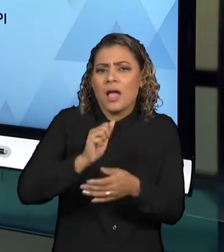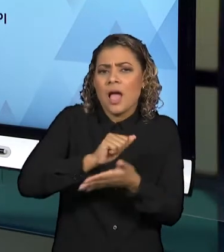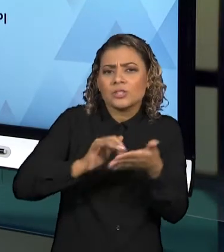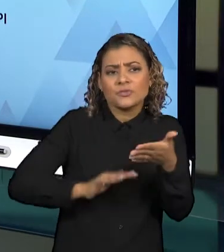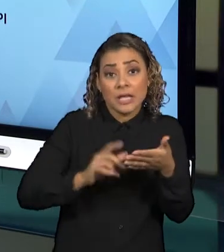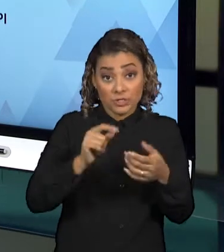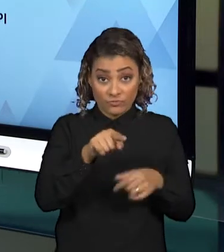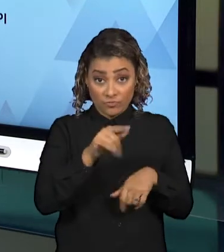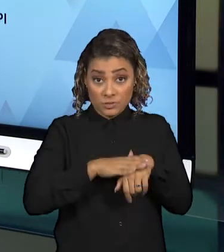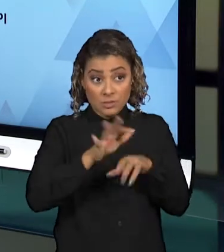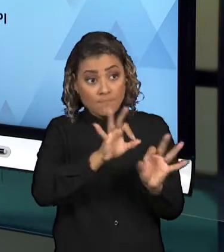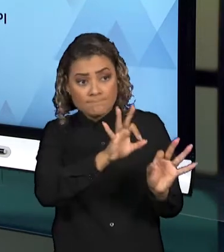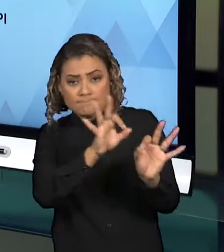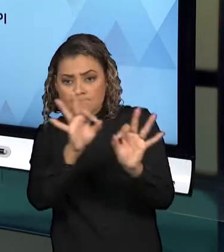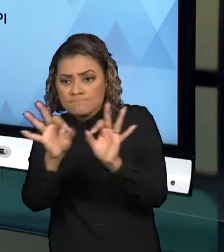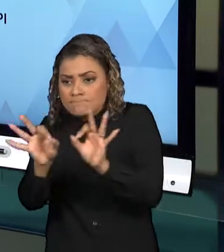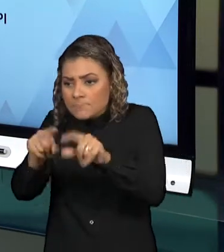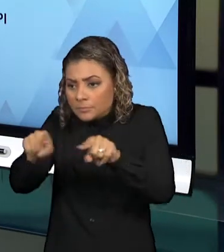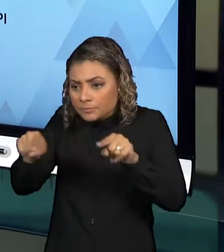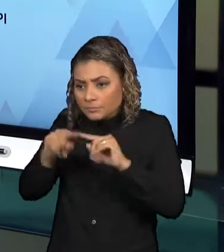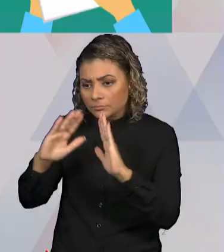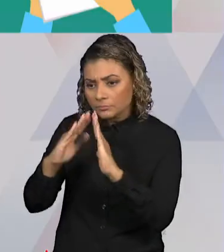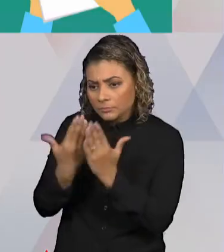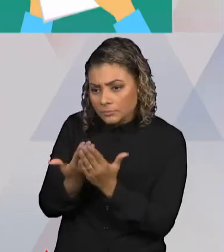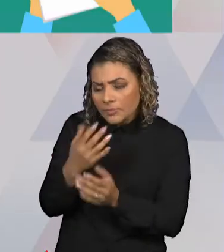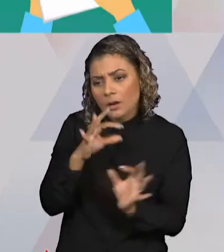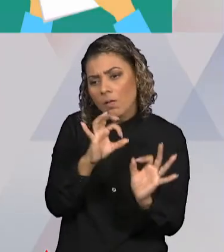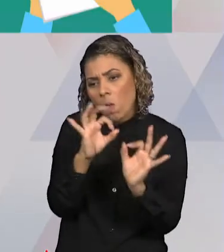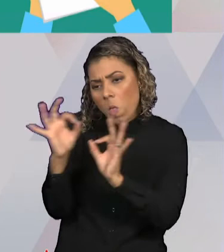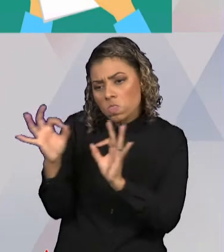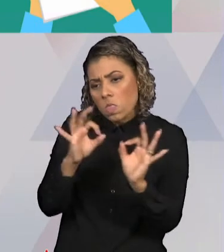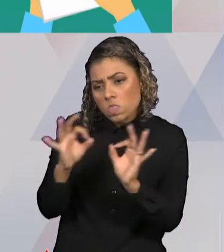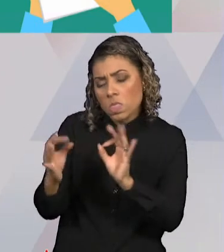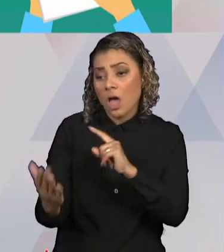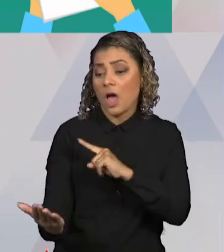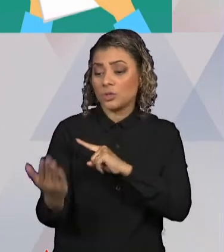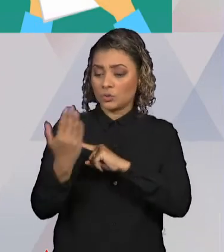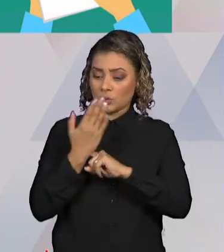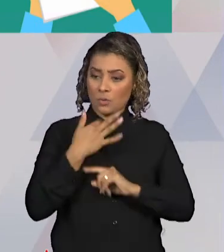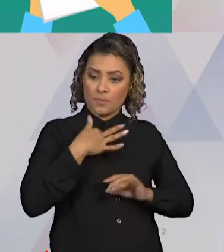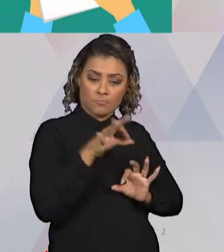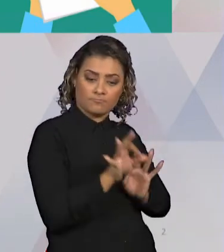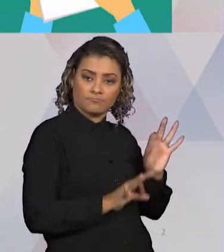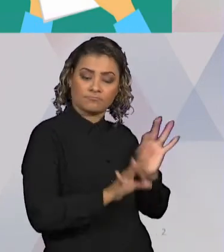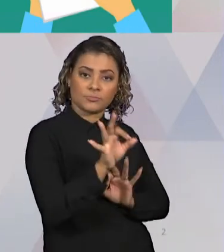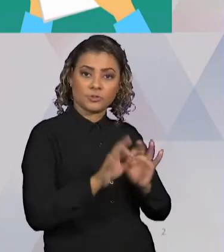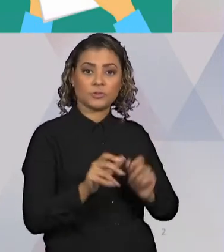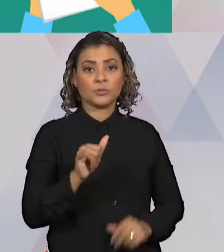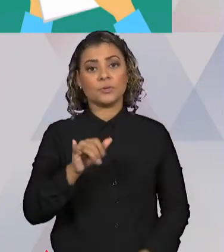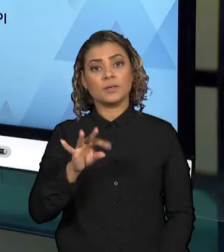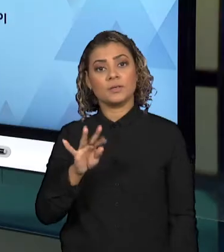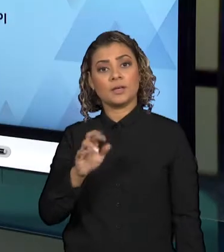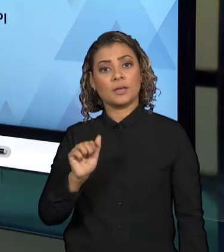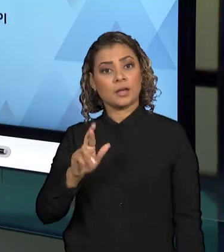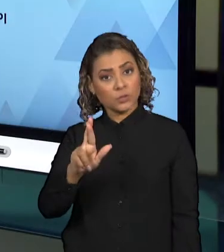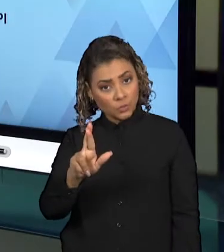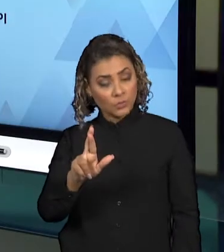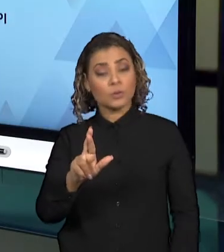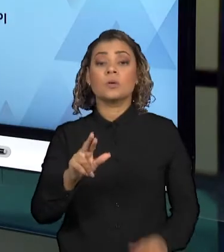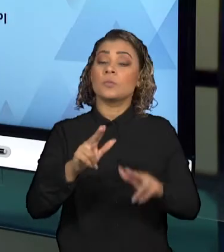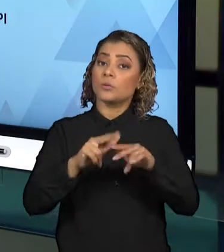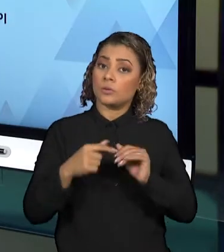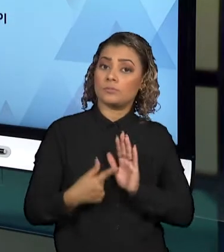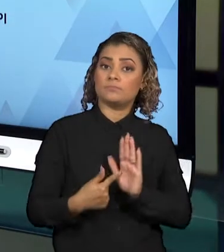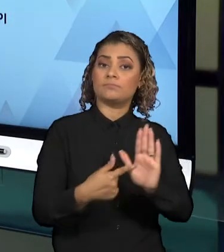observação contribuiu para a construção do projeto integrador, que na verdade se